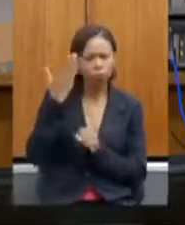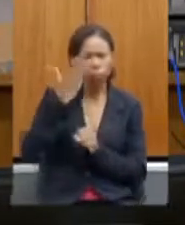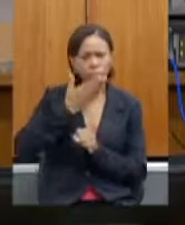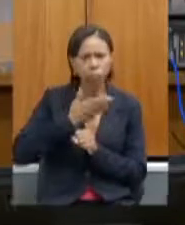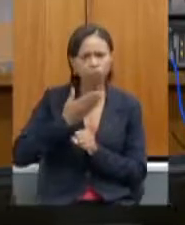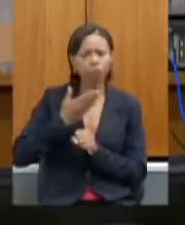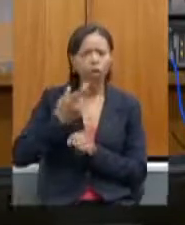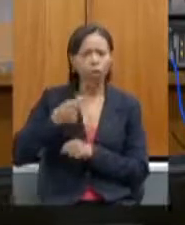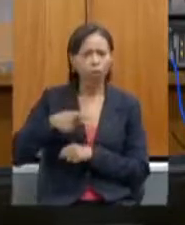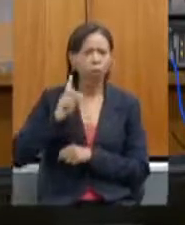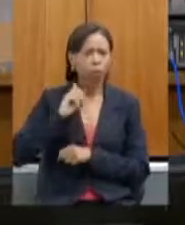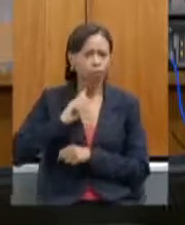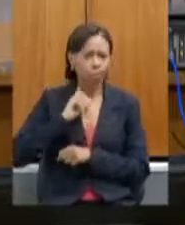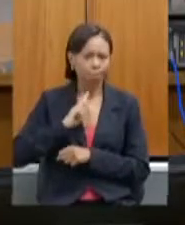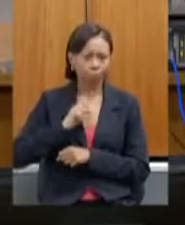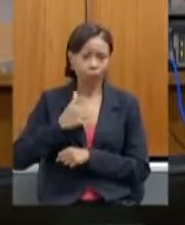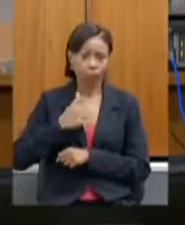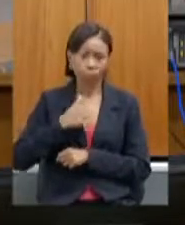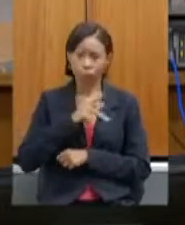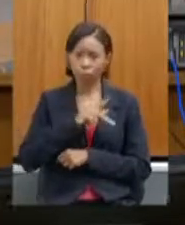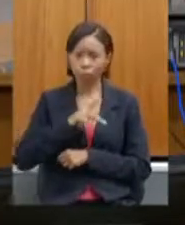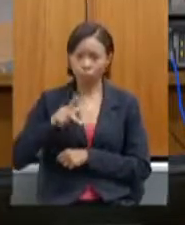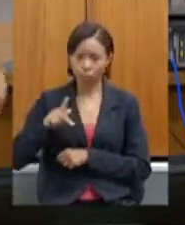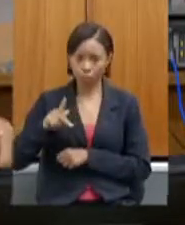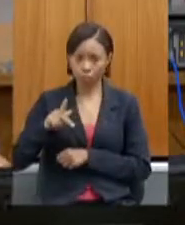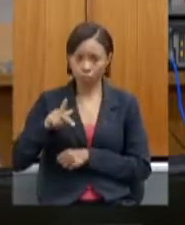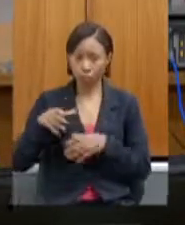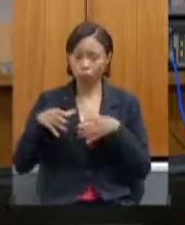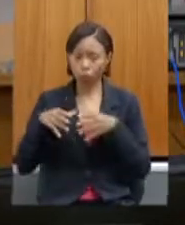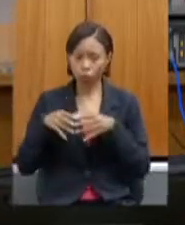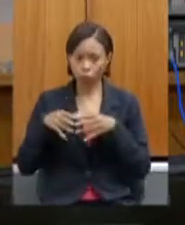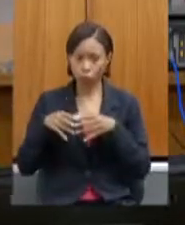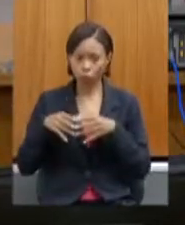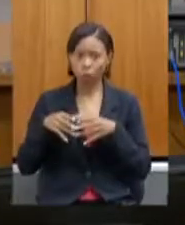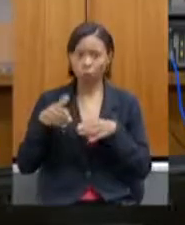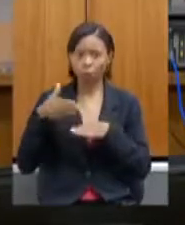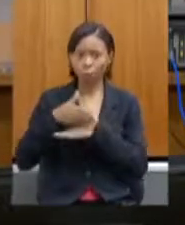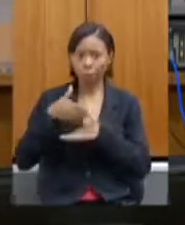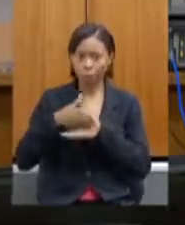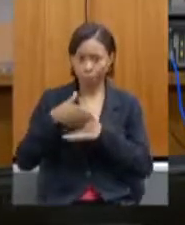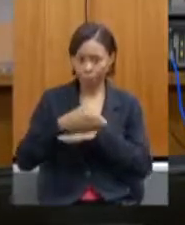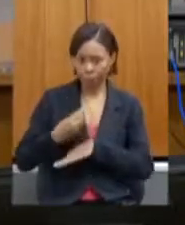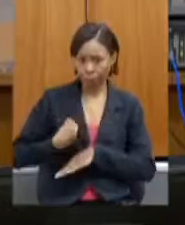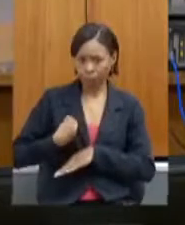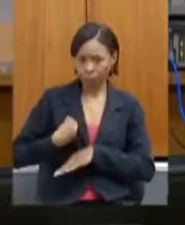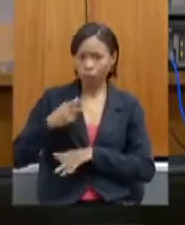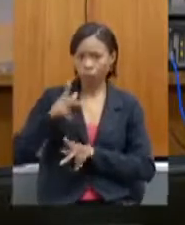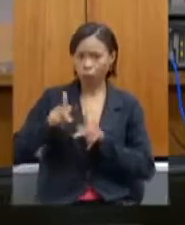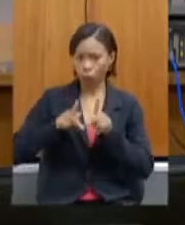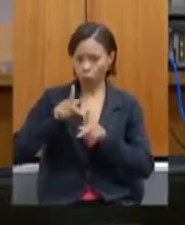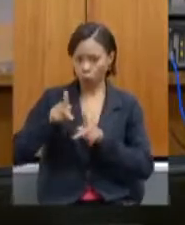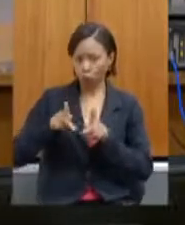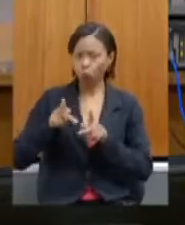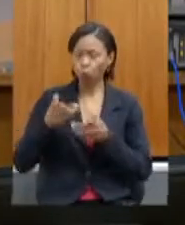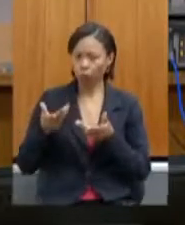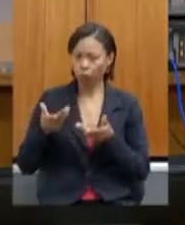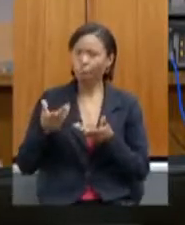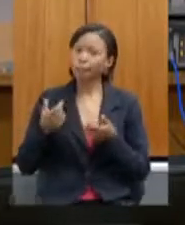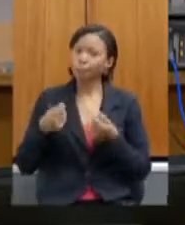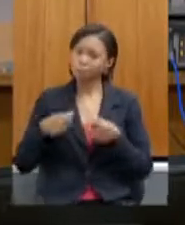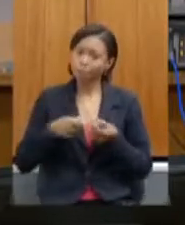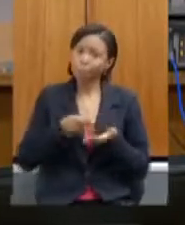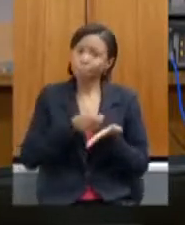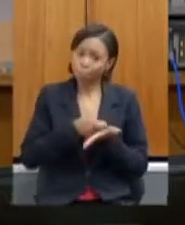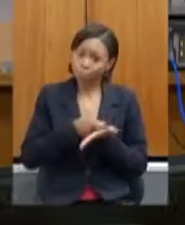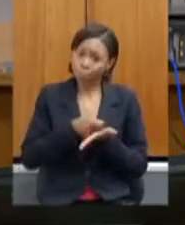Eu, como presidente da Comissão de Participação Popular, não poderia deixar de, dentre algumas cobranças, fazer